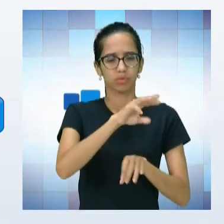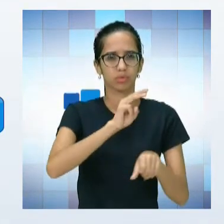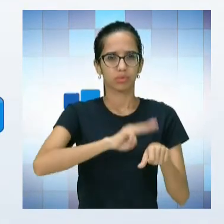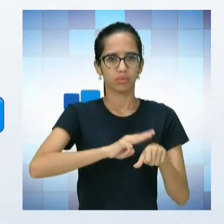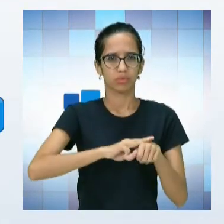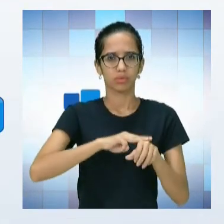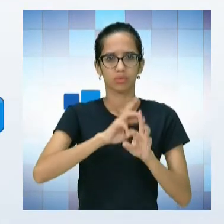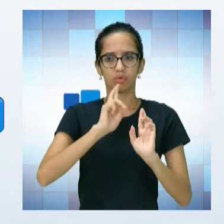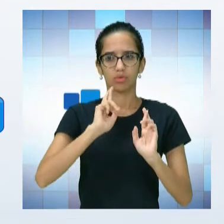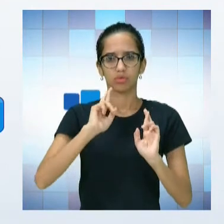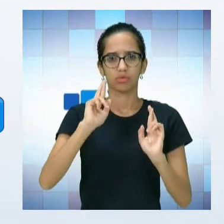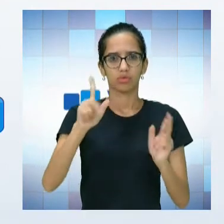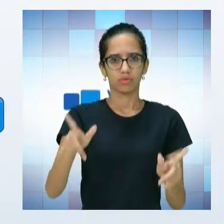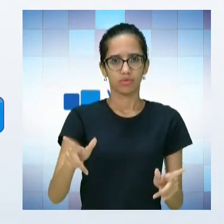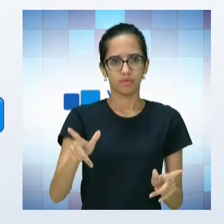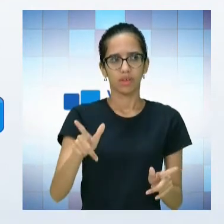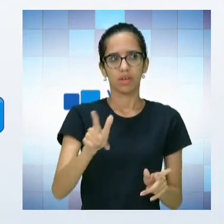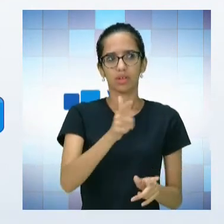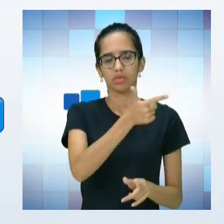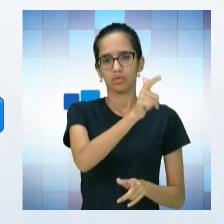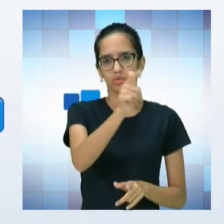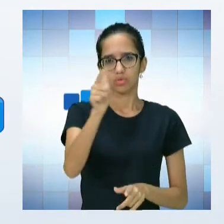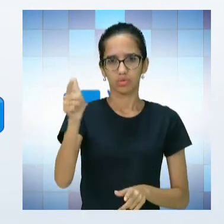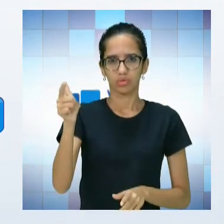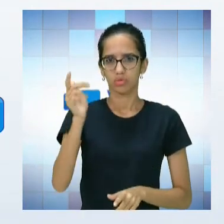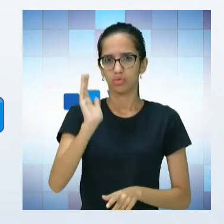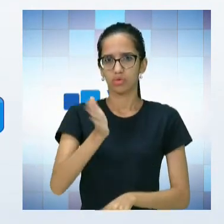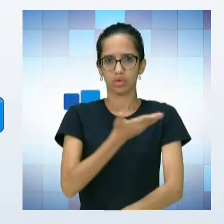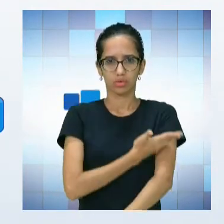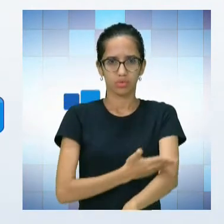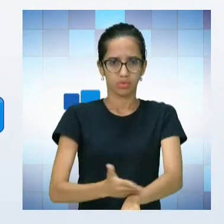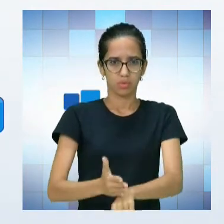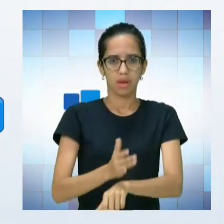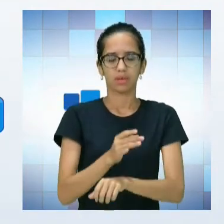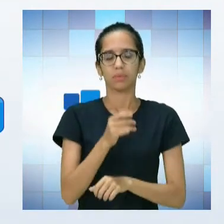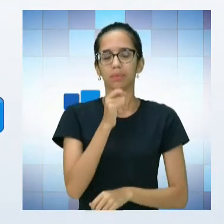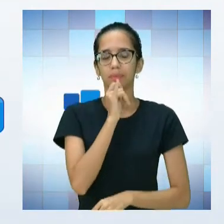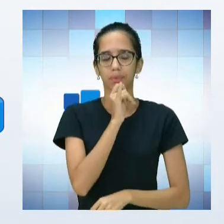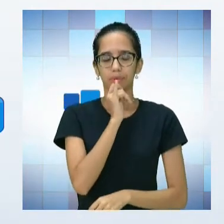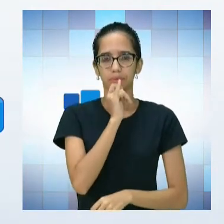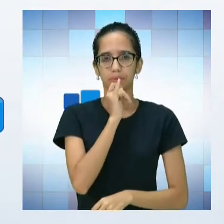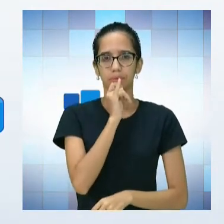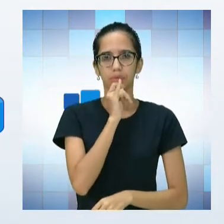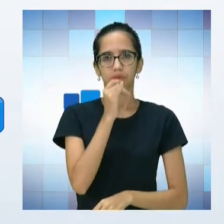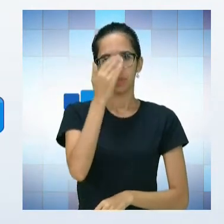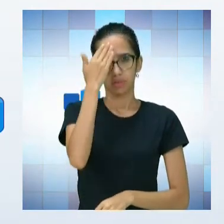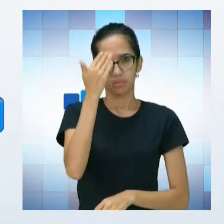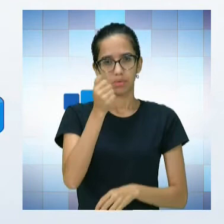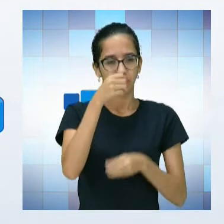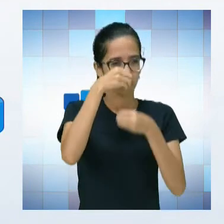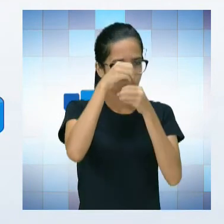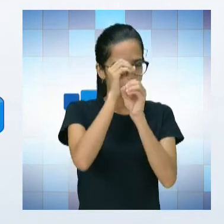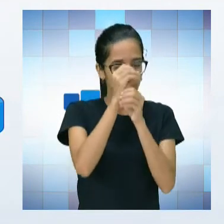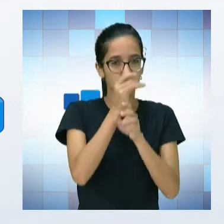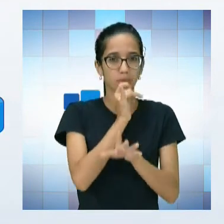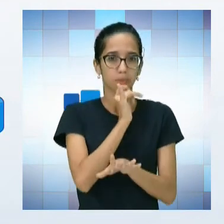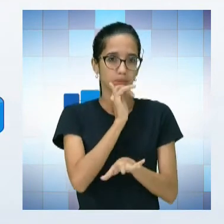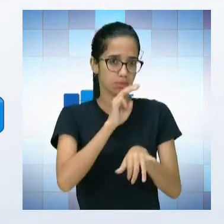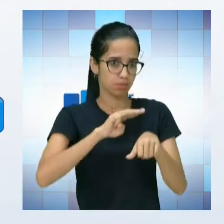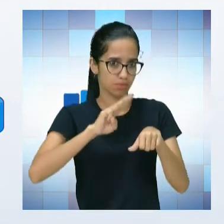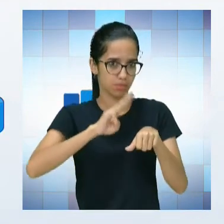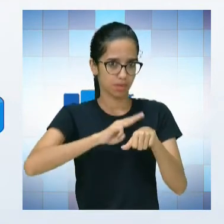diferente dos laboratórios que costumam ter por aí. Nós sabemos que o laboratório de matemática,